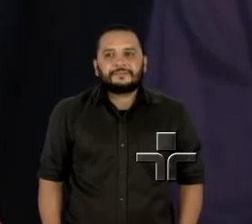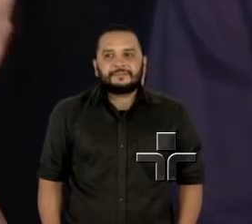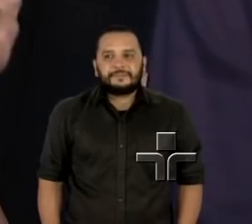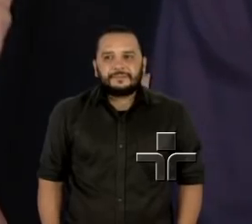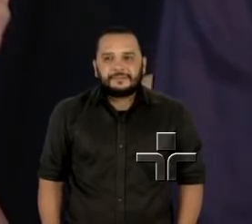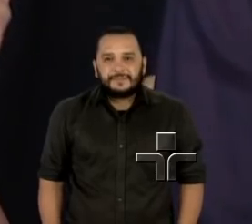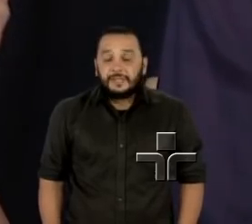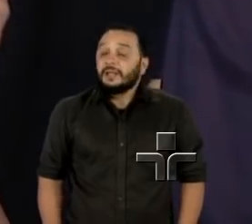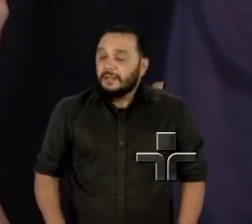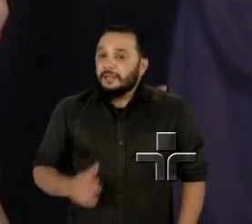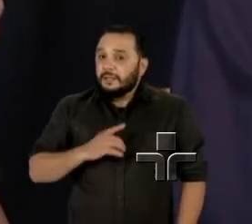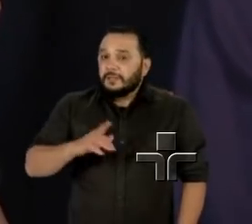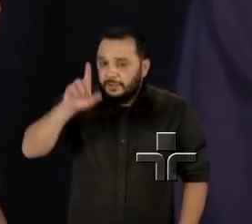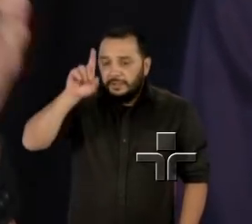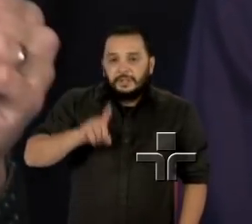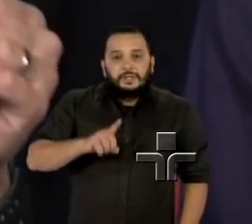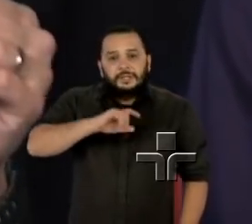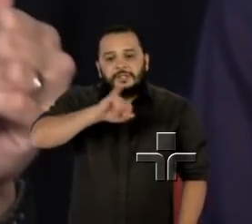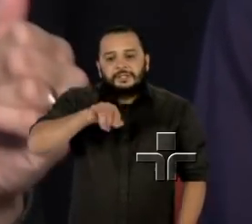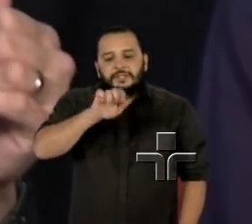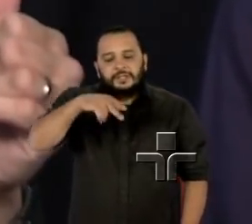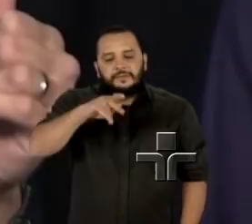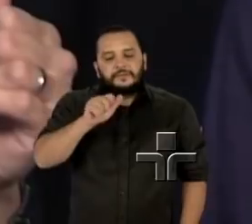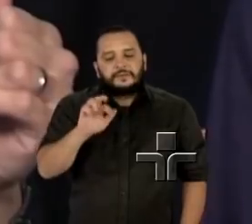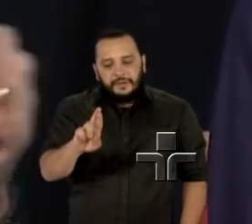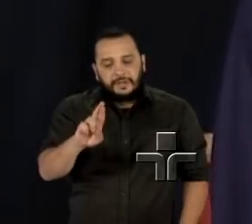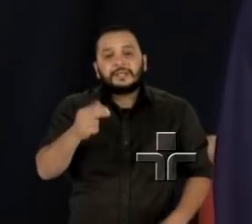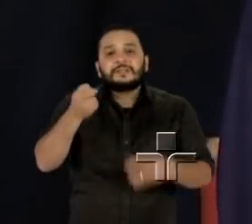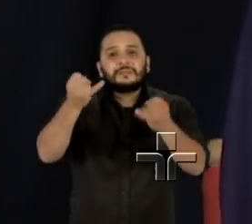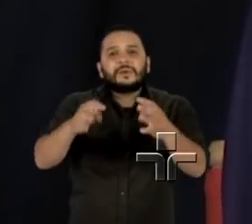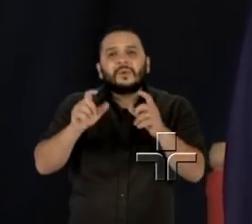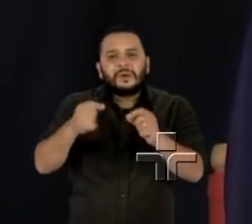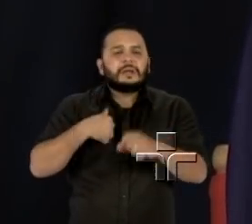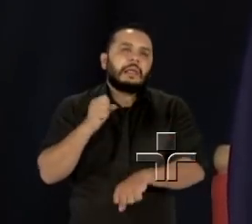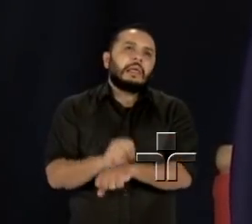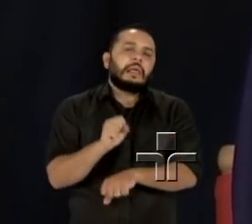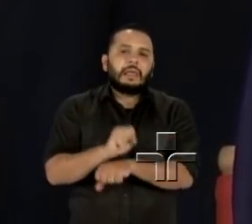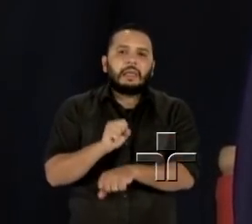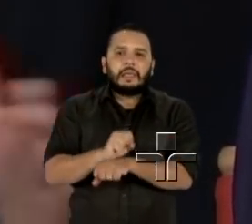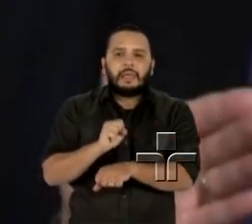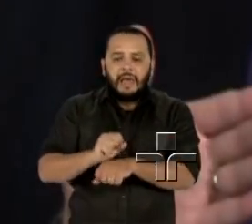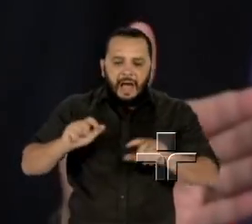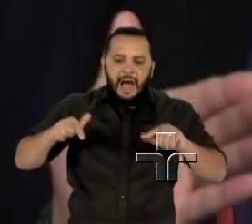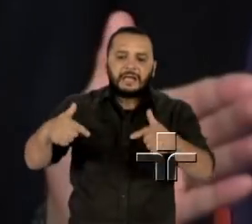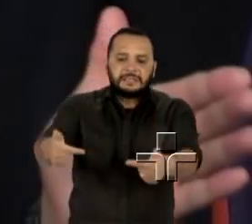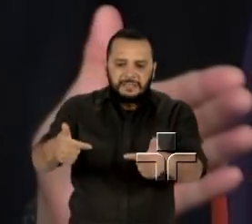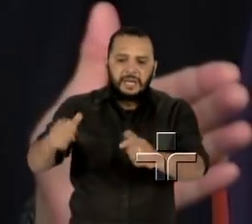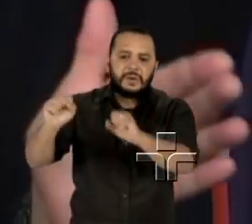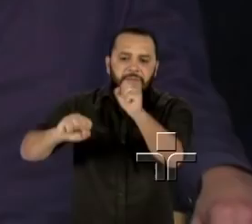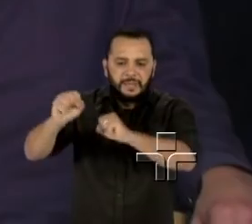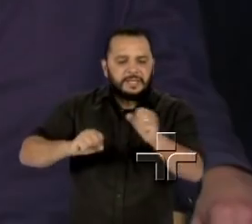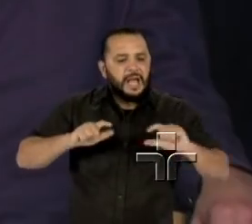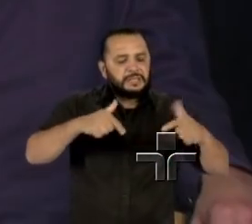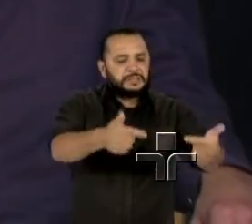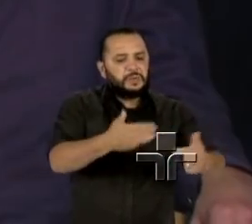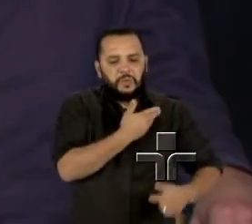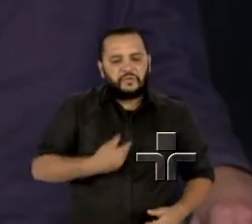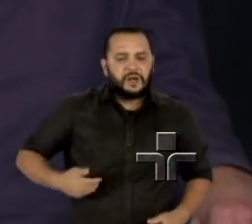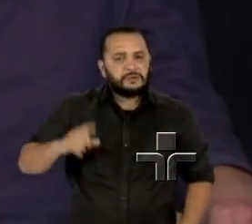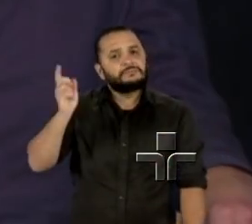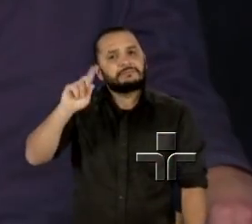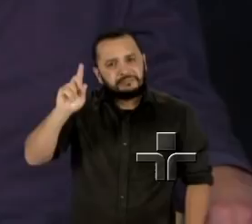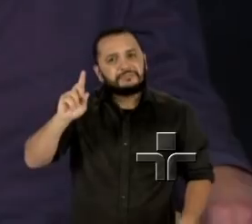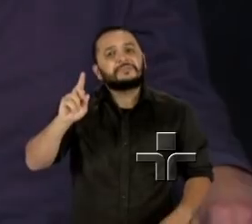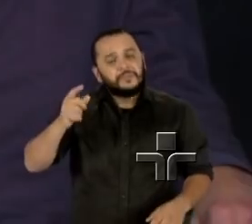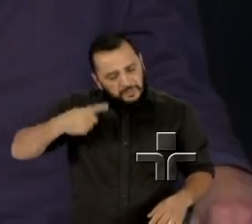A diretora, Jennifer Bateswell, disse que não há mais tempo para esperar apenas pelas ações de empresas e governos. Ela também